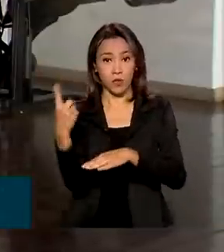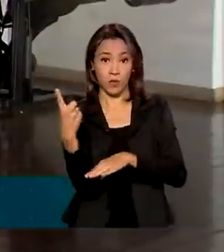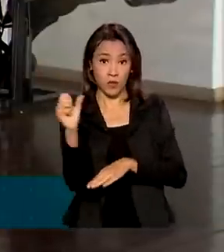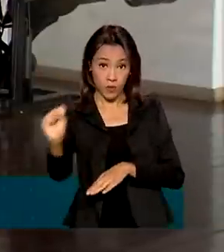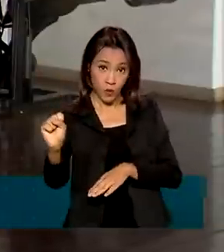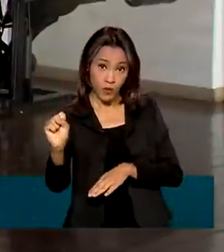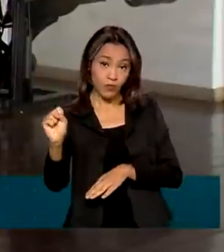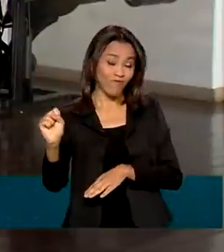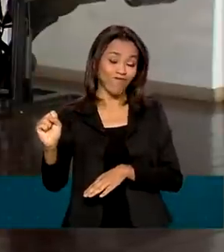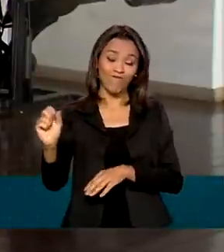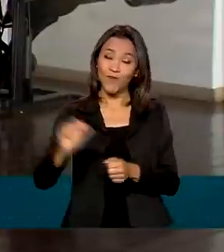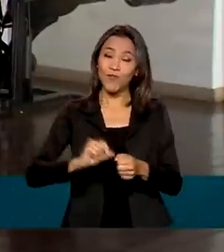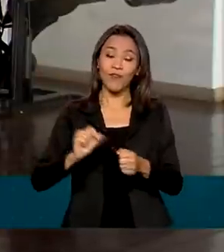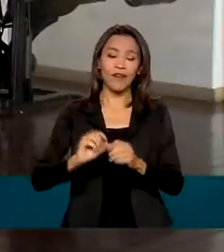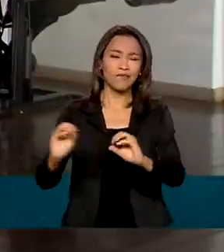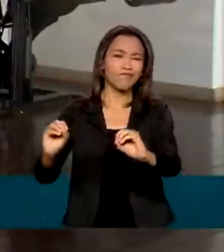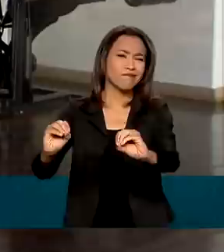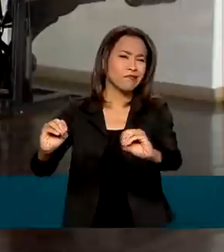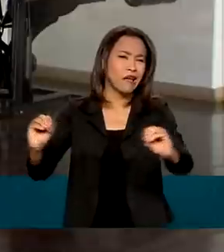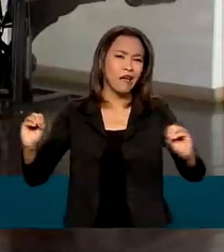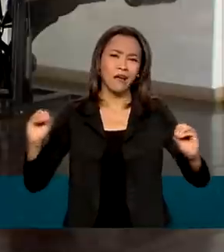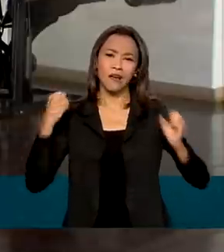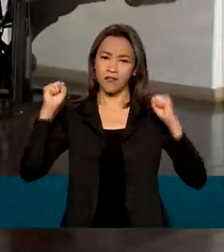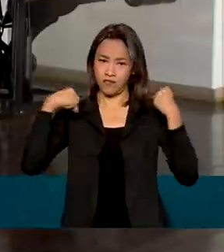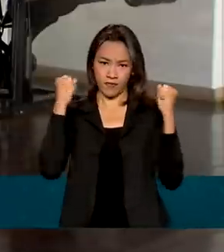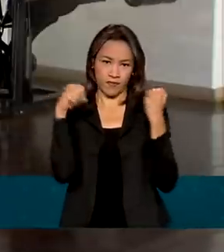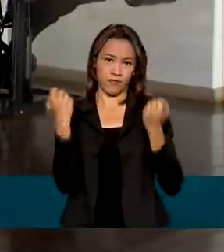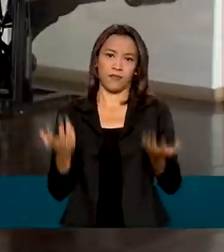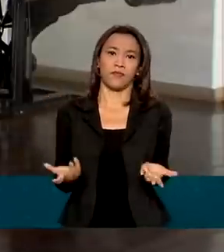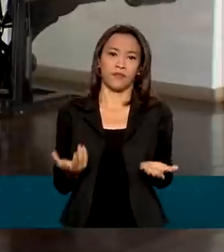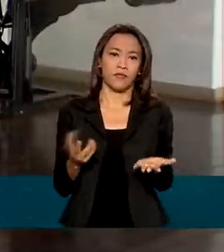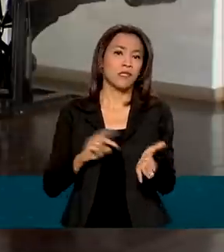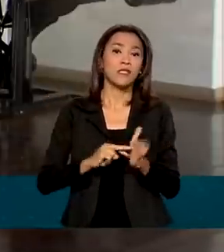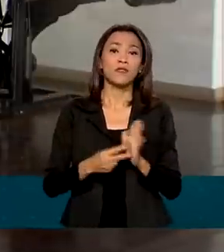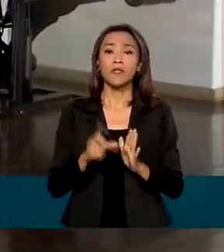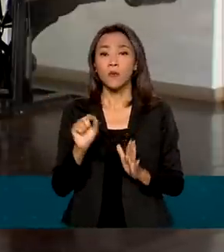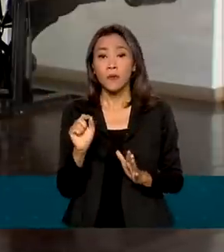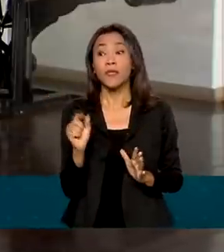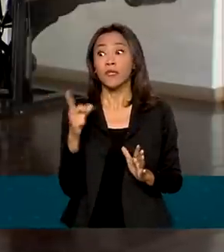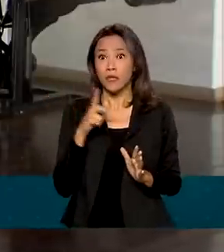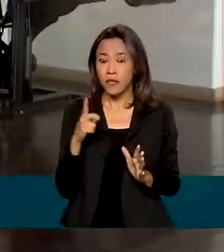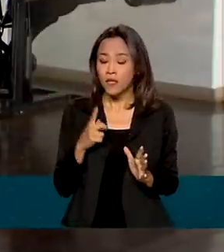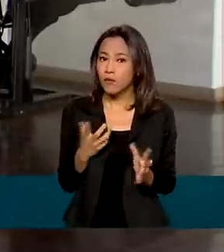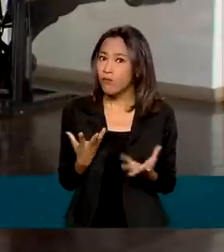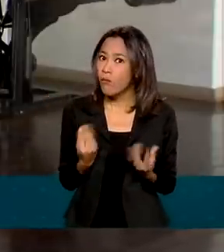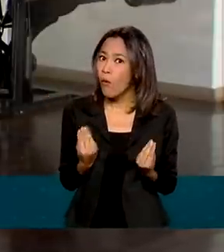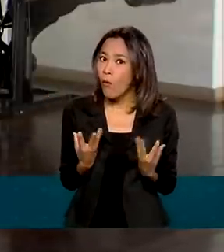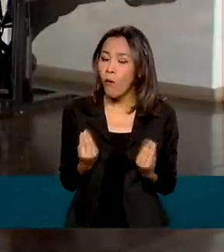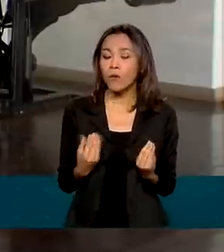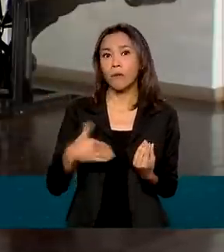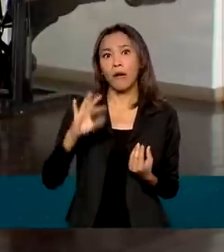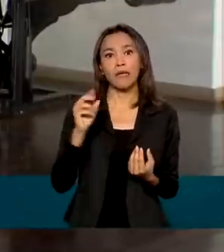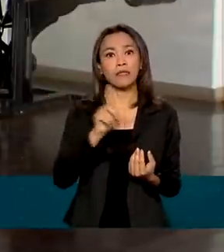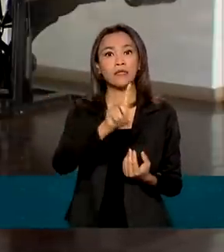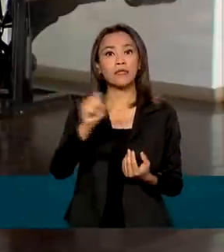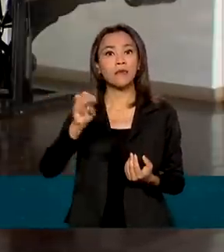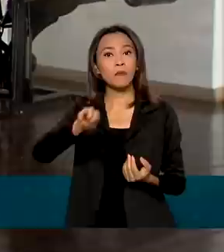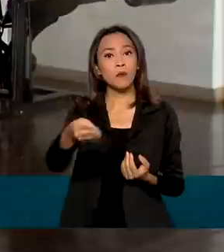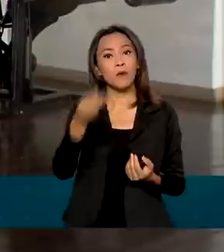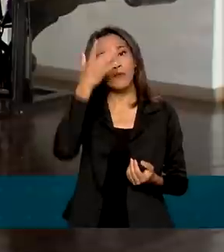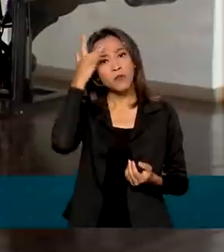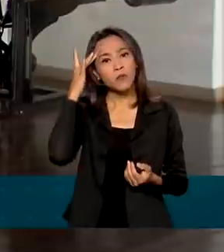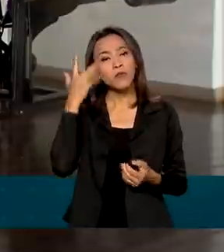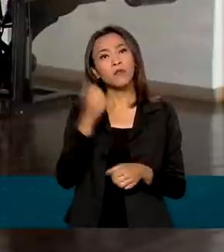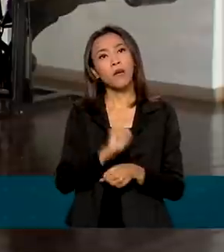anos não faz nenhum tipo de atividade física. Ou seja, há um contingente de mais de 100 milhões de brasileiros